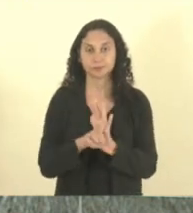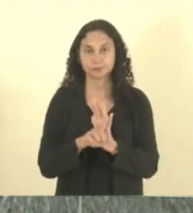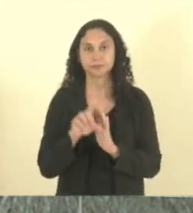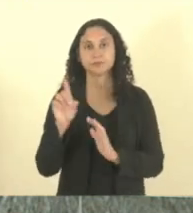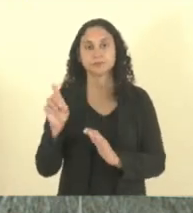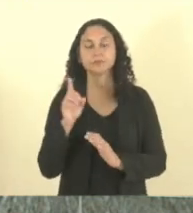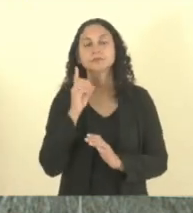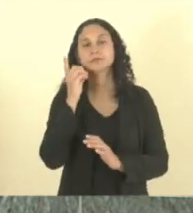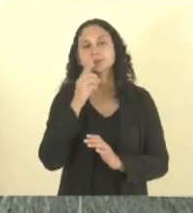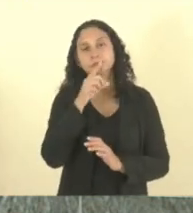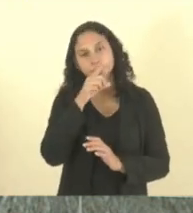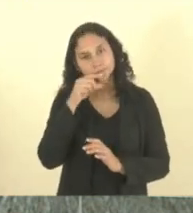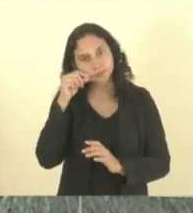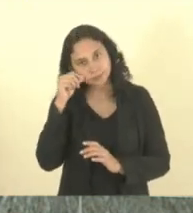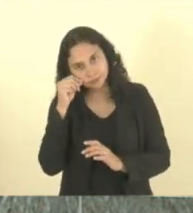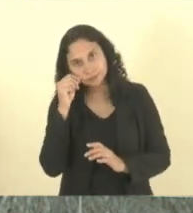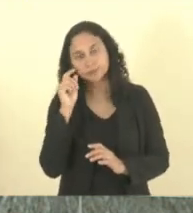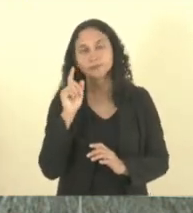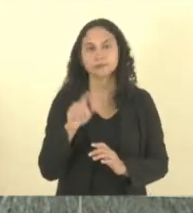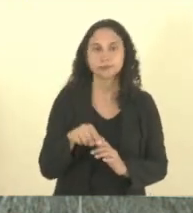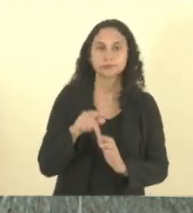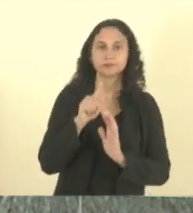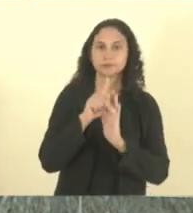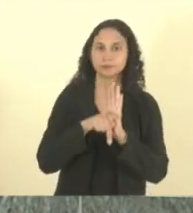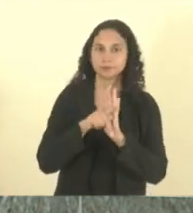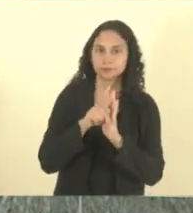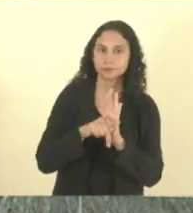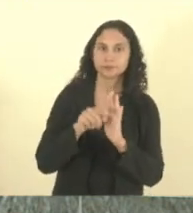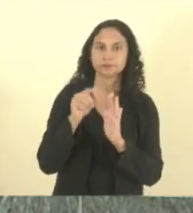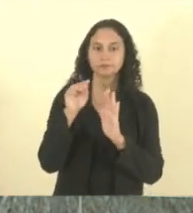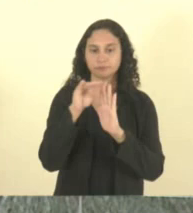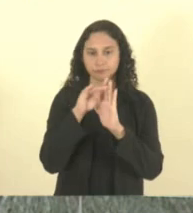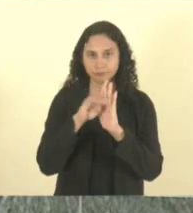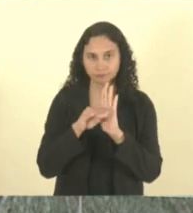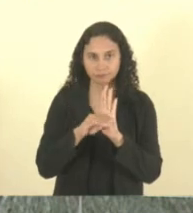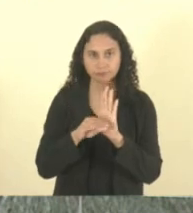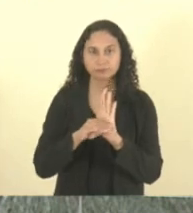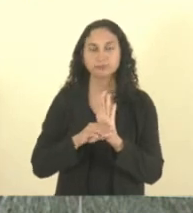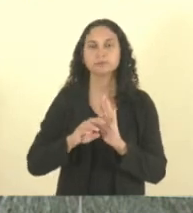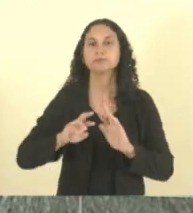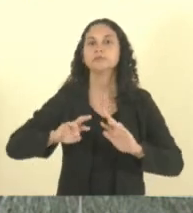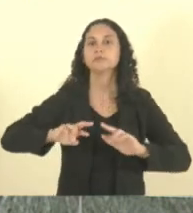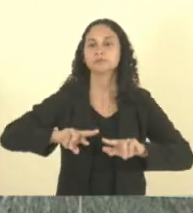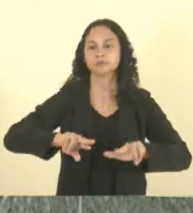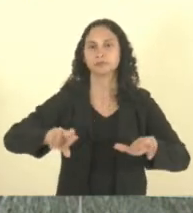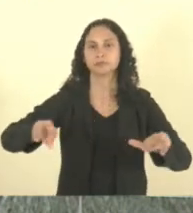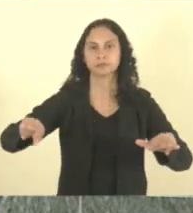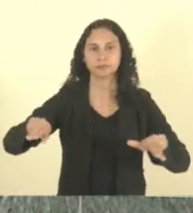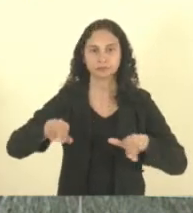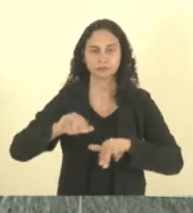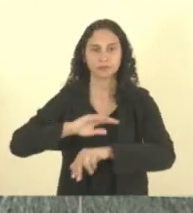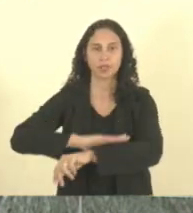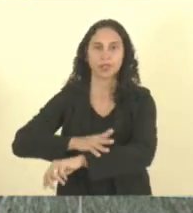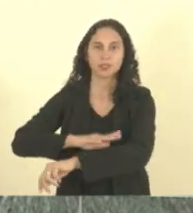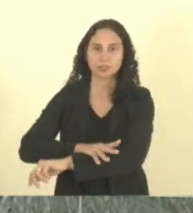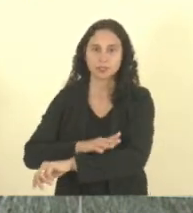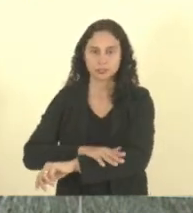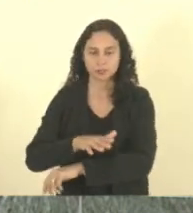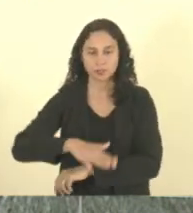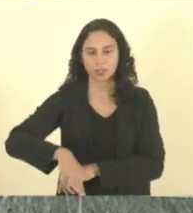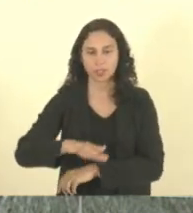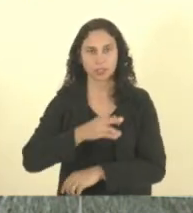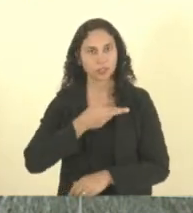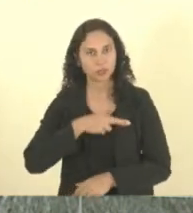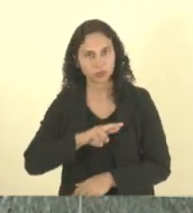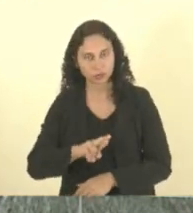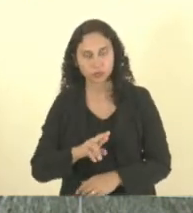4224, institui diretrizes para o combate ao racismo religioso no âmbito do Estado do Espírito Santo, encaminhando a relatoria para o deputado